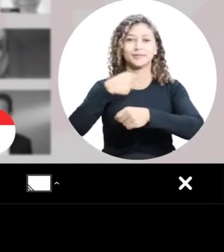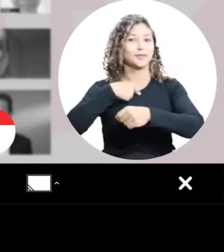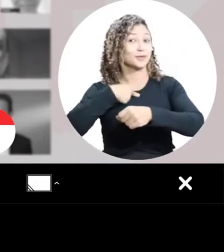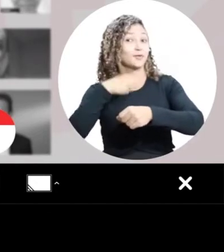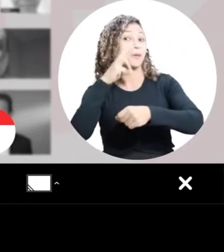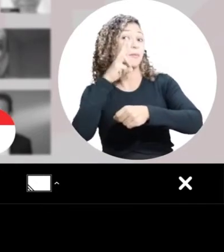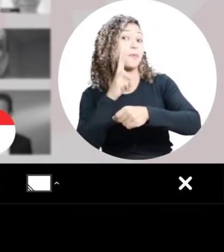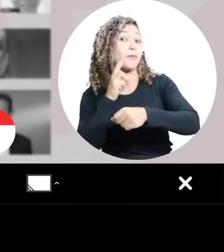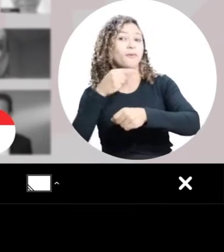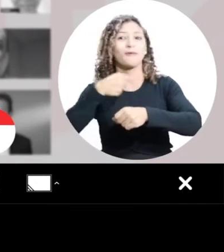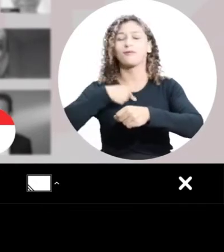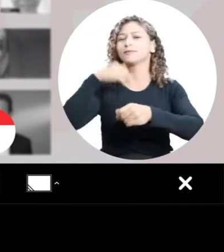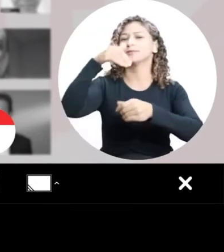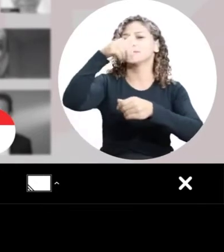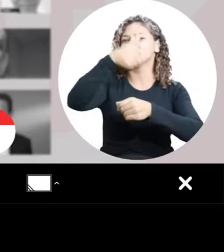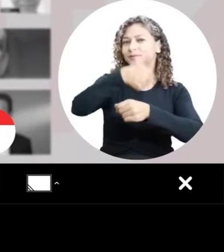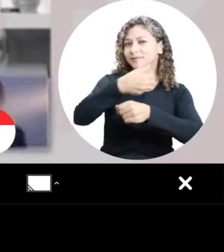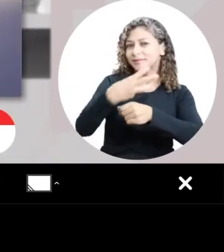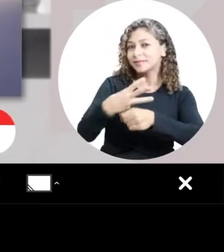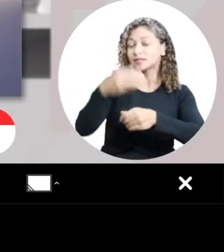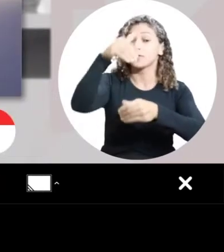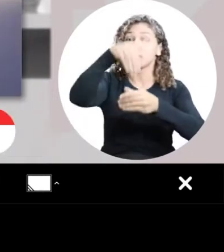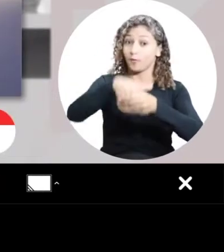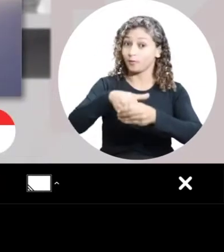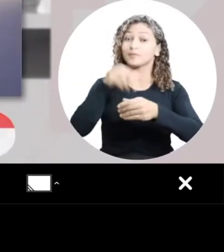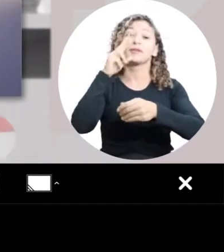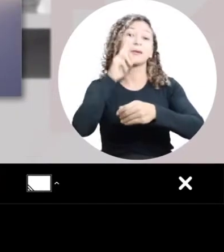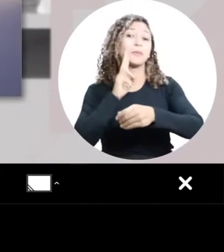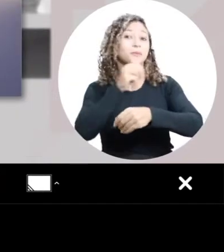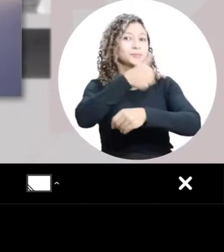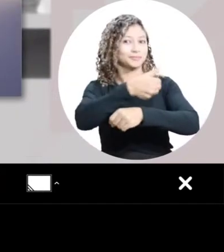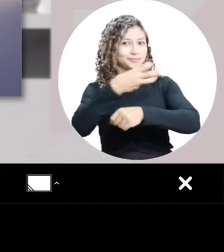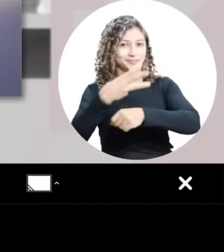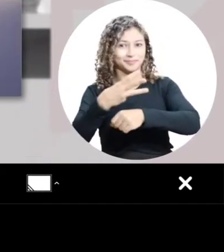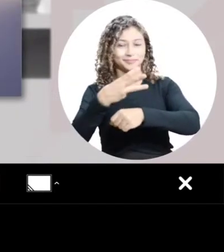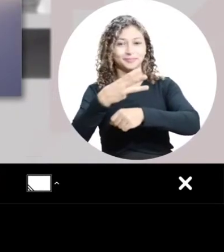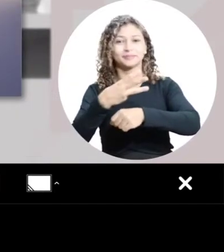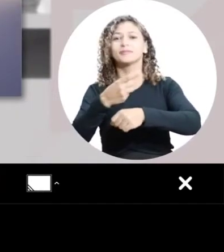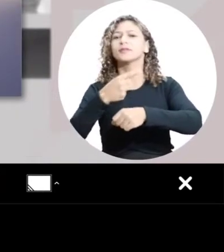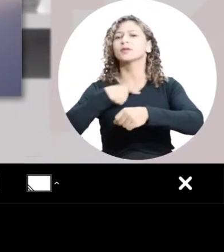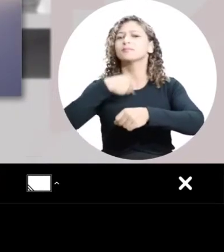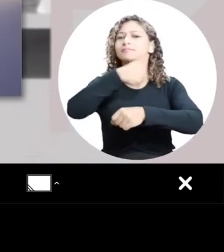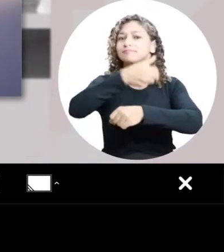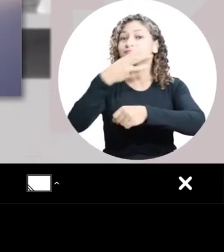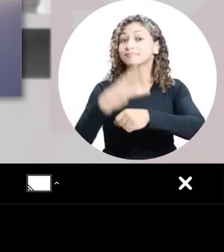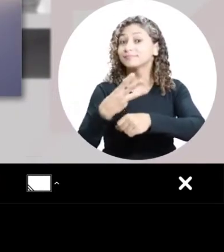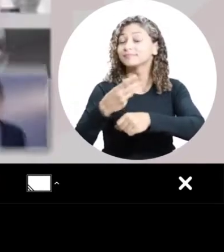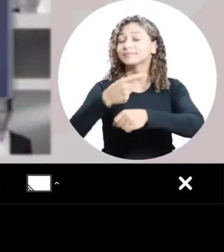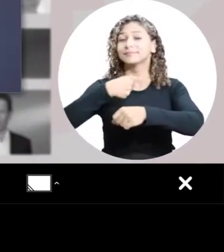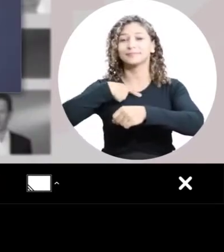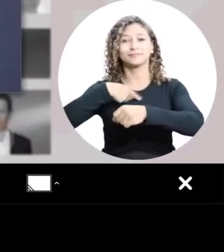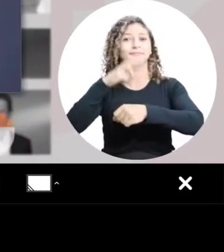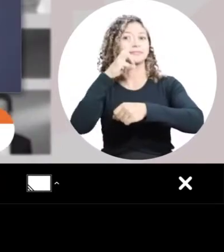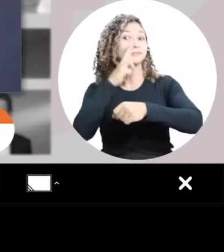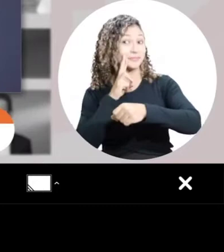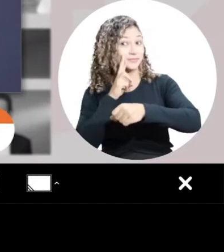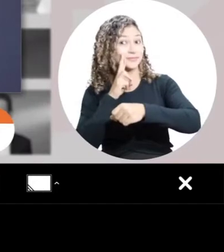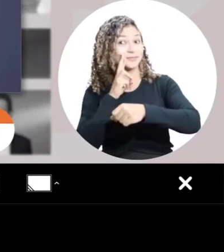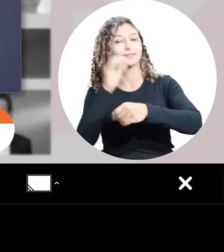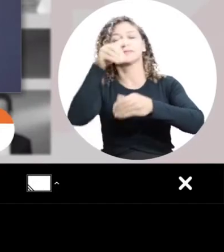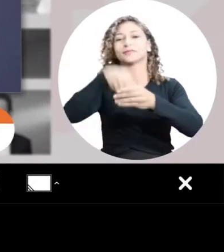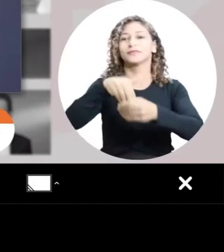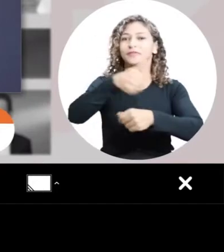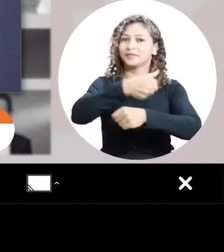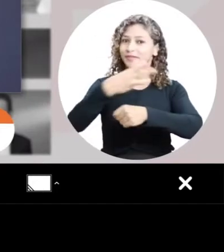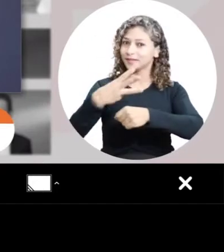Sou 13, sou Ramon Cujui. Vote 13, vote PT, vote Ramon Cujui. Vote Ramon